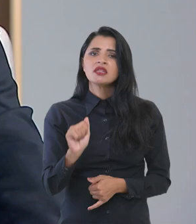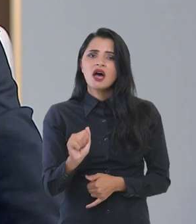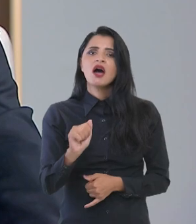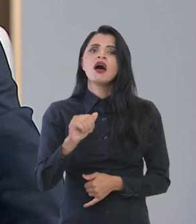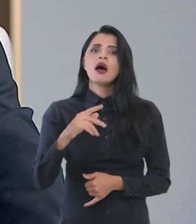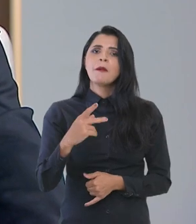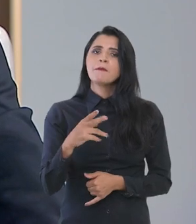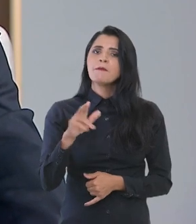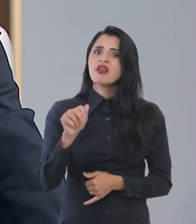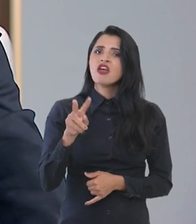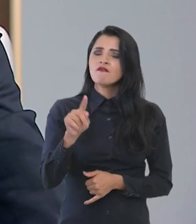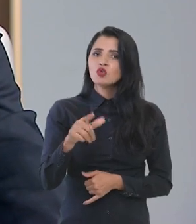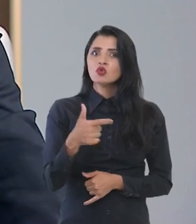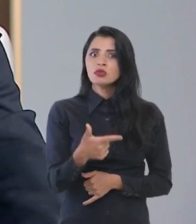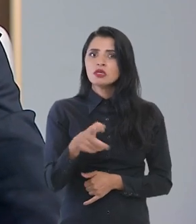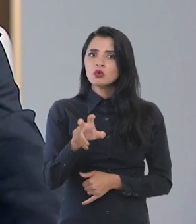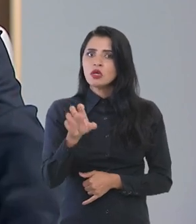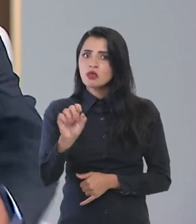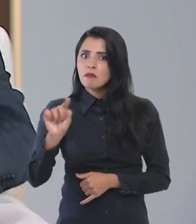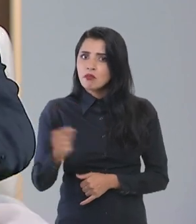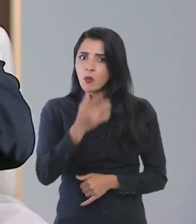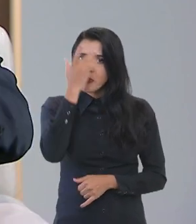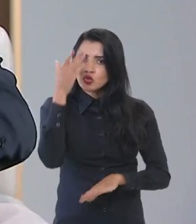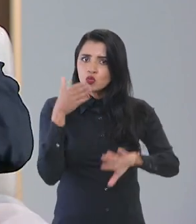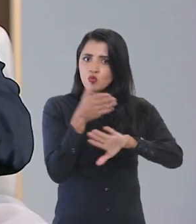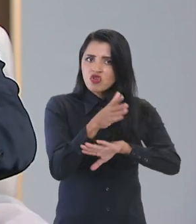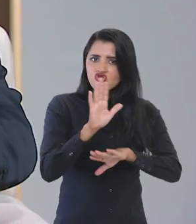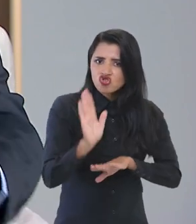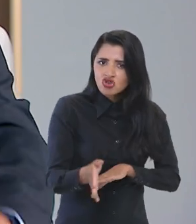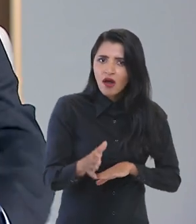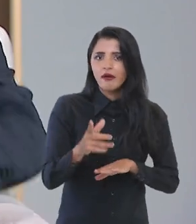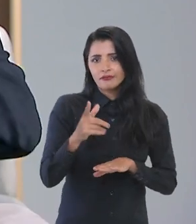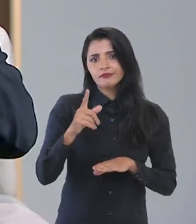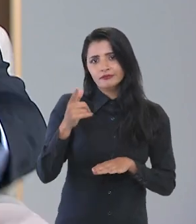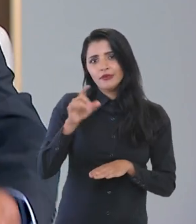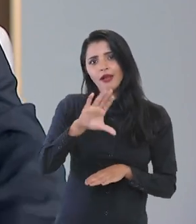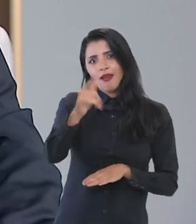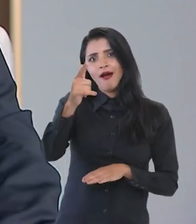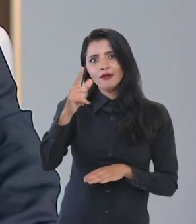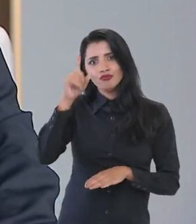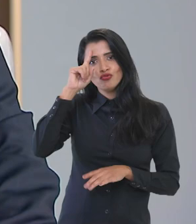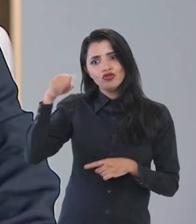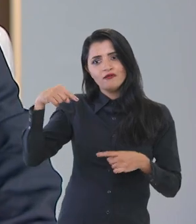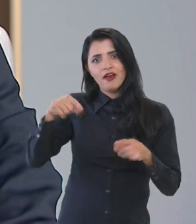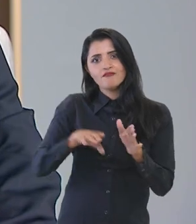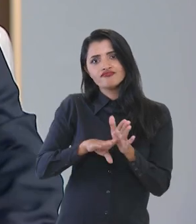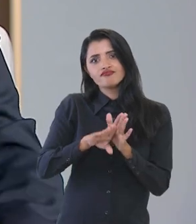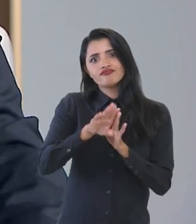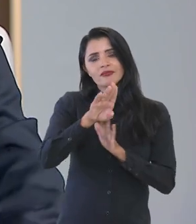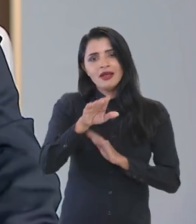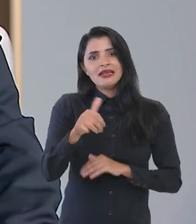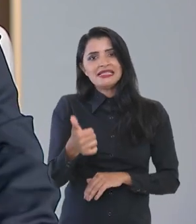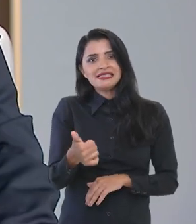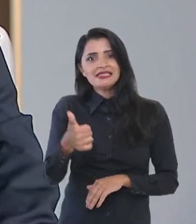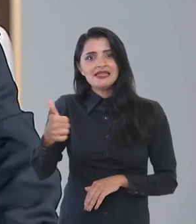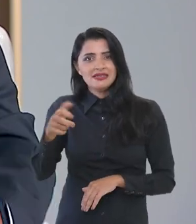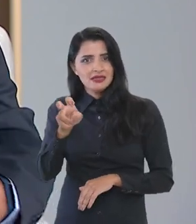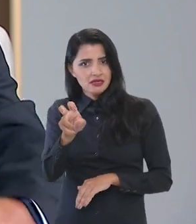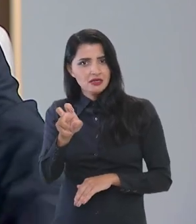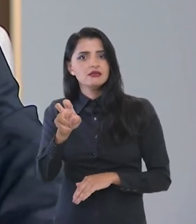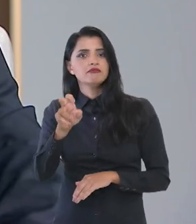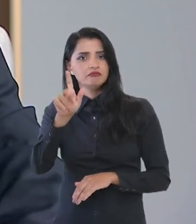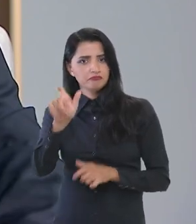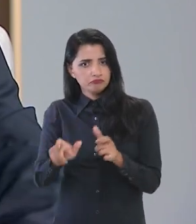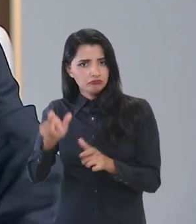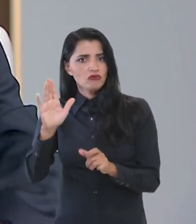270 mil pessoas já acessaram a plataforma. É claro que isso vai mudando, vai crescendo diariamente, né? 115 mil usuários